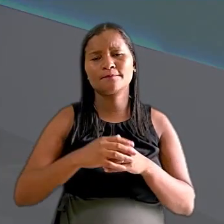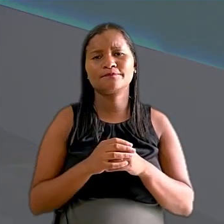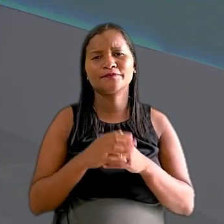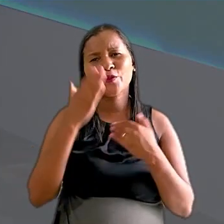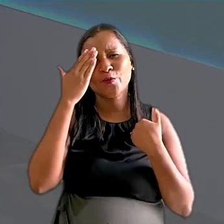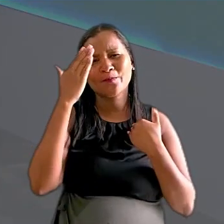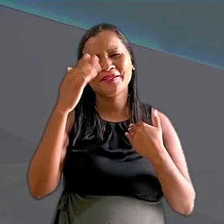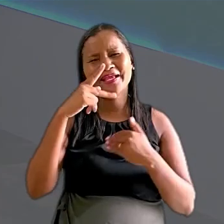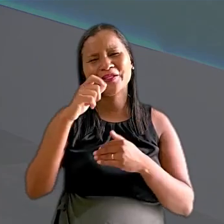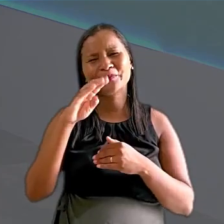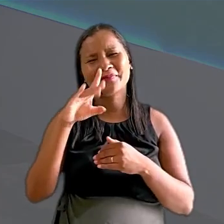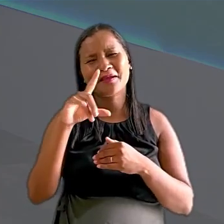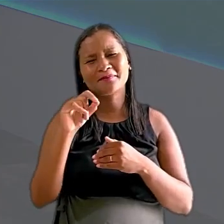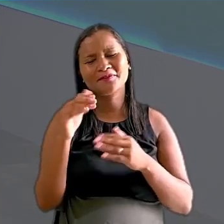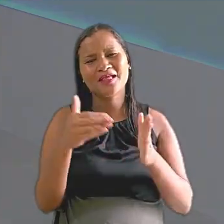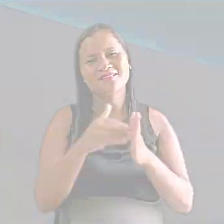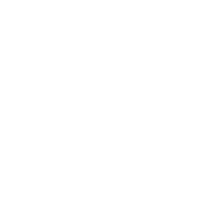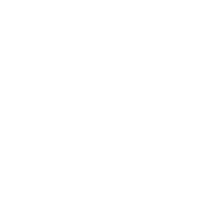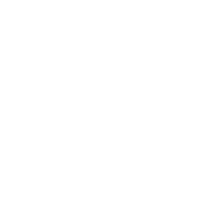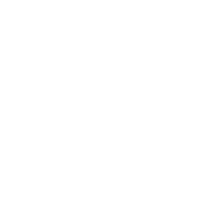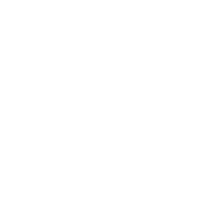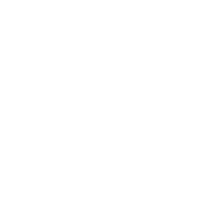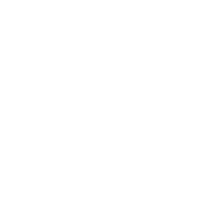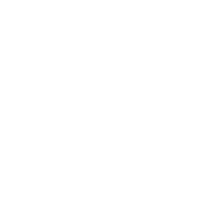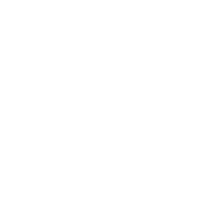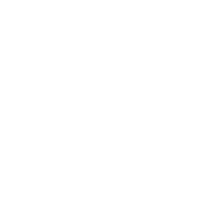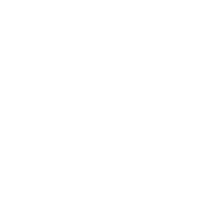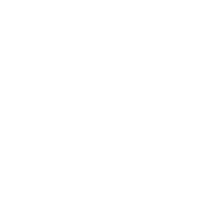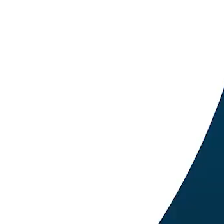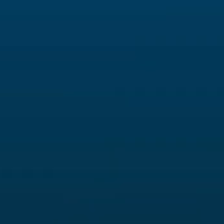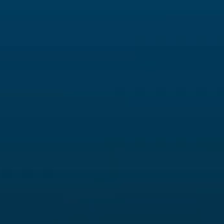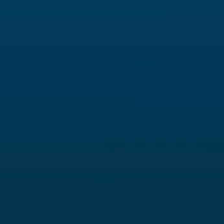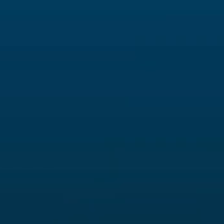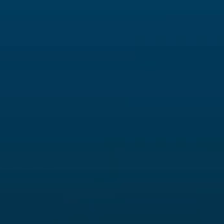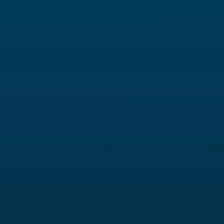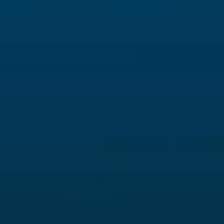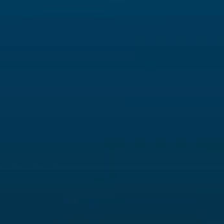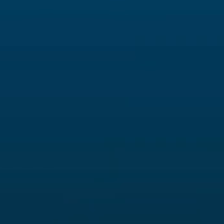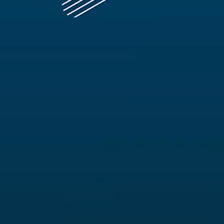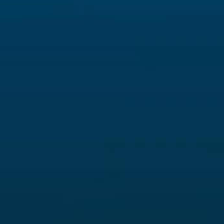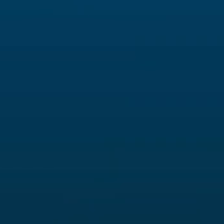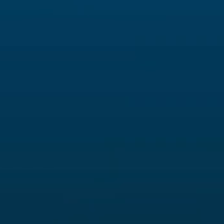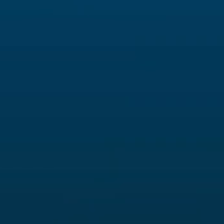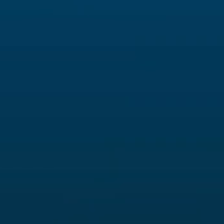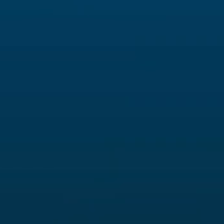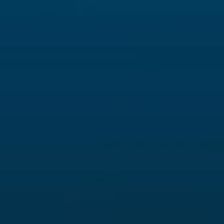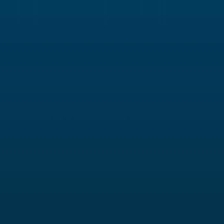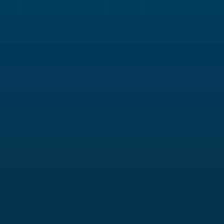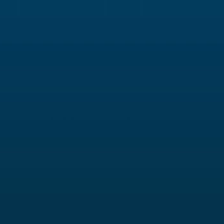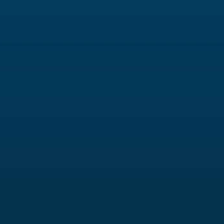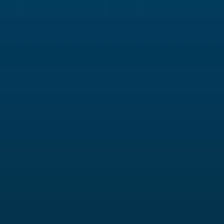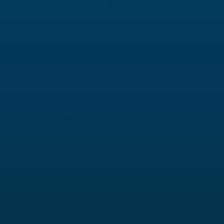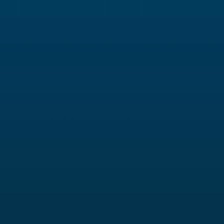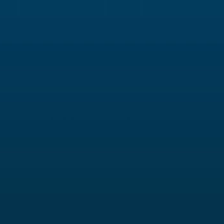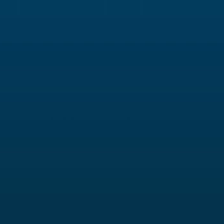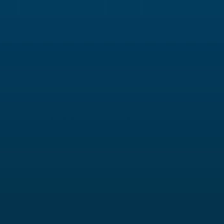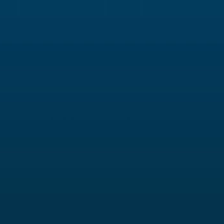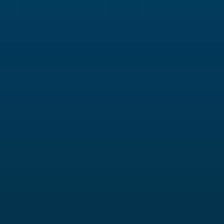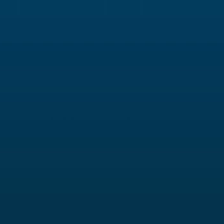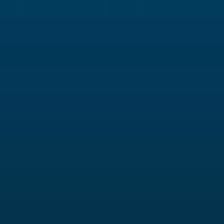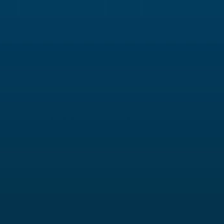Muito obrigada, Pablo, e até a próxima. Tchau, tchau!